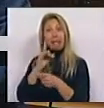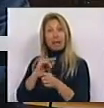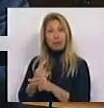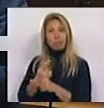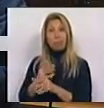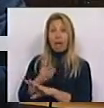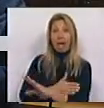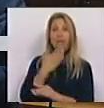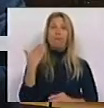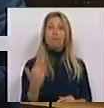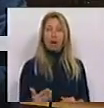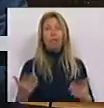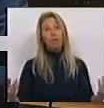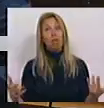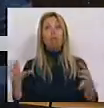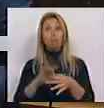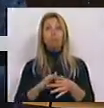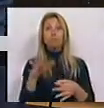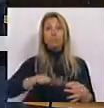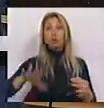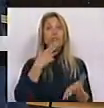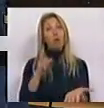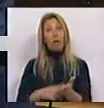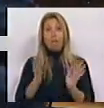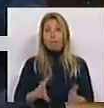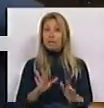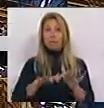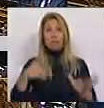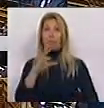correspondem a casos reais que merecem resposta do Parlamento.